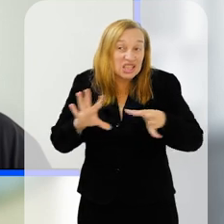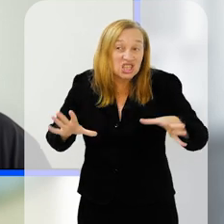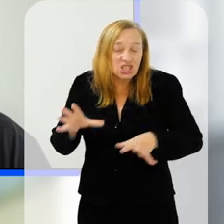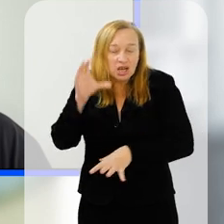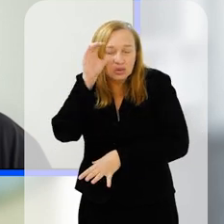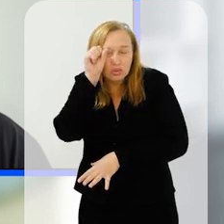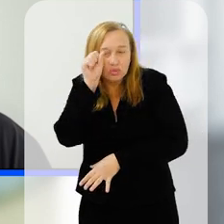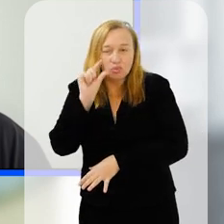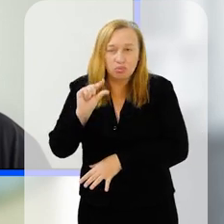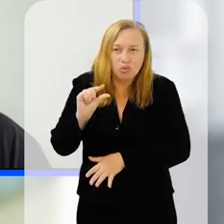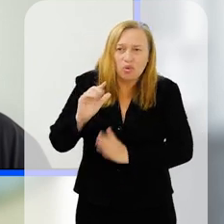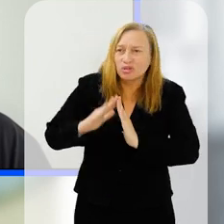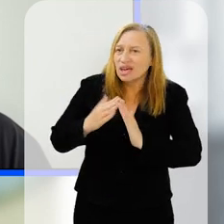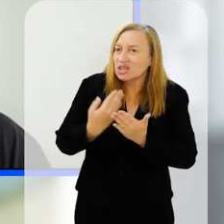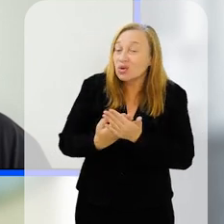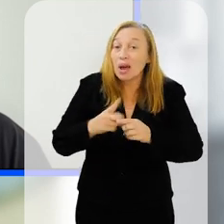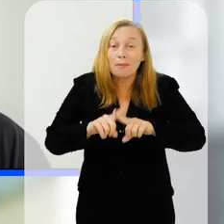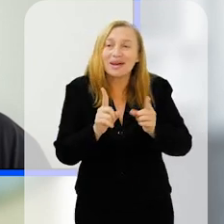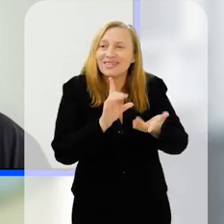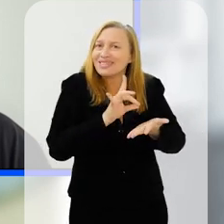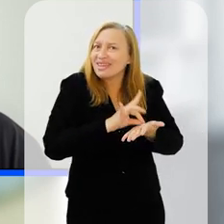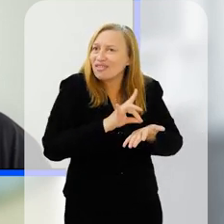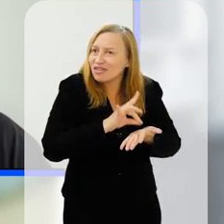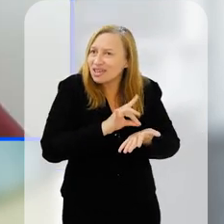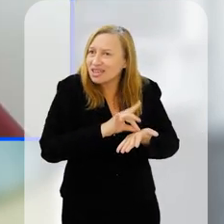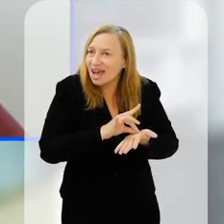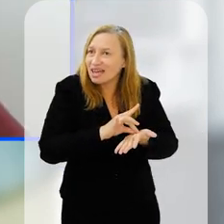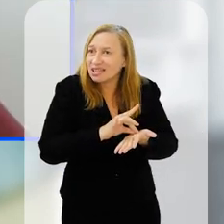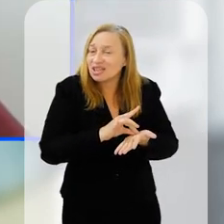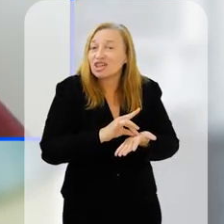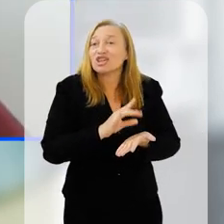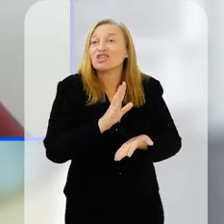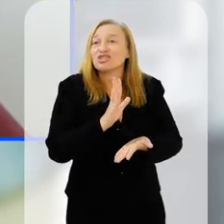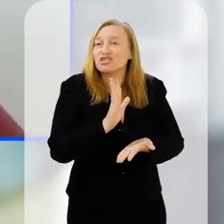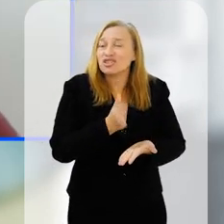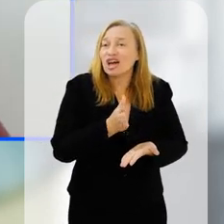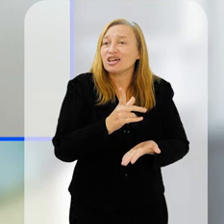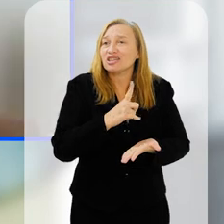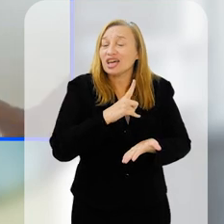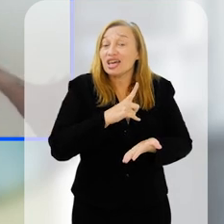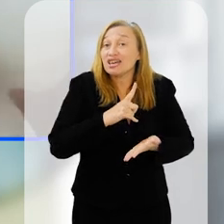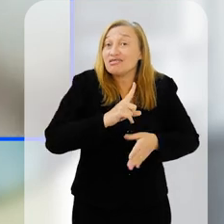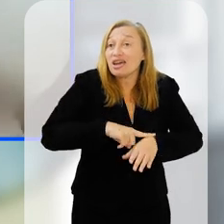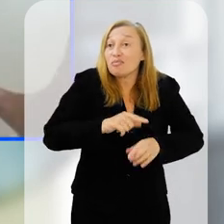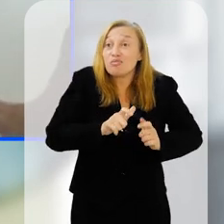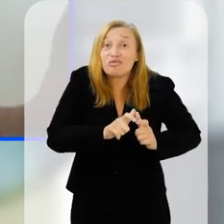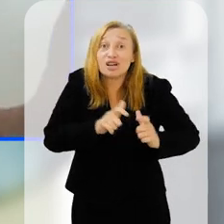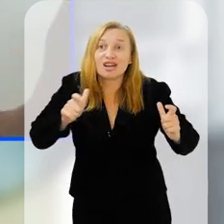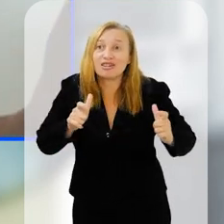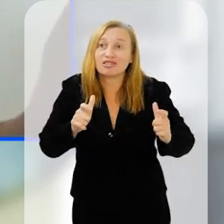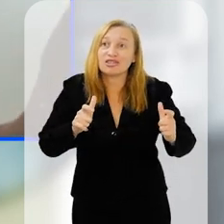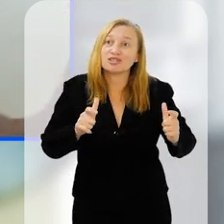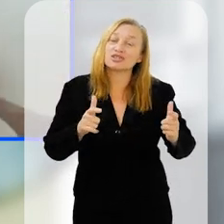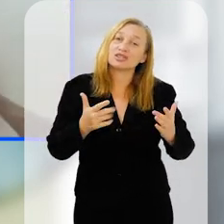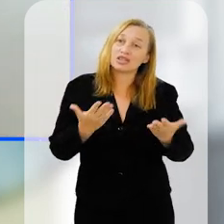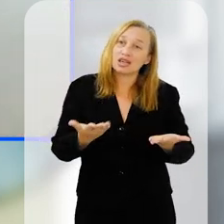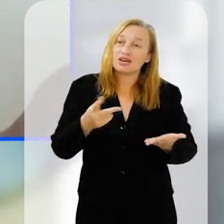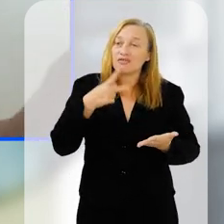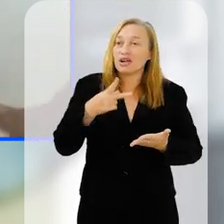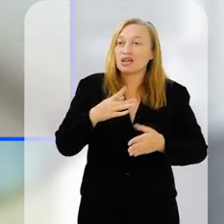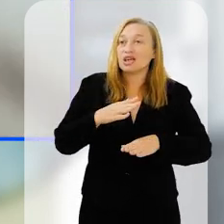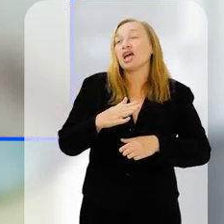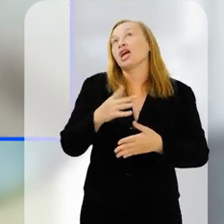para deixar as crianças dormirem na escola, quando na verdade, assim, a gente já tem bastante tempo, quer dizer,